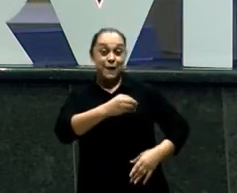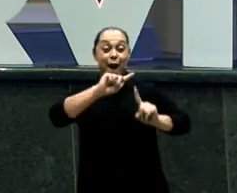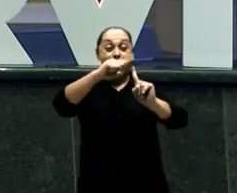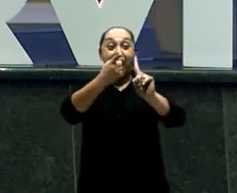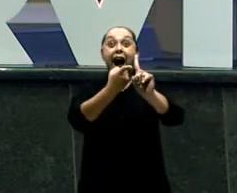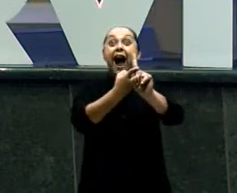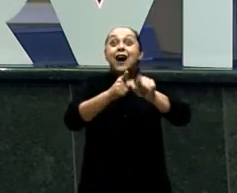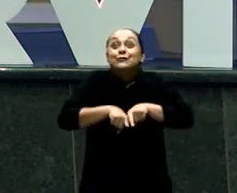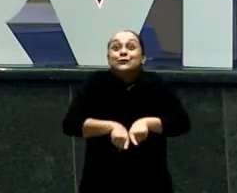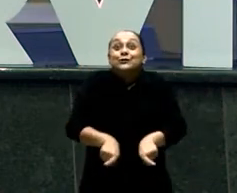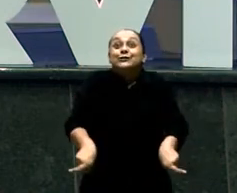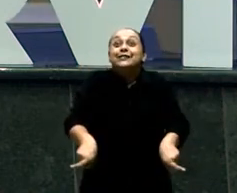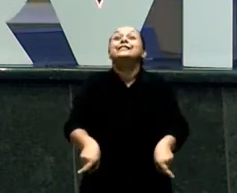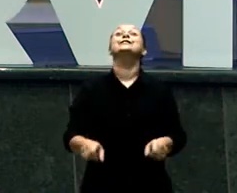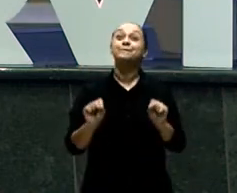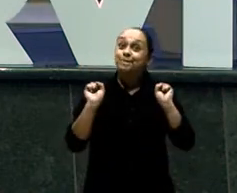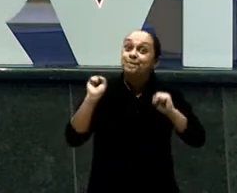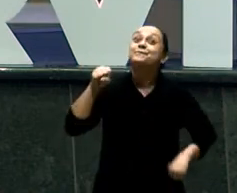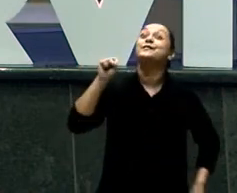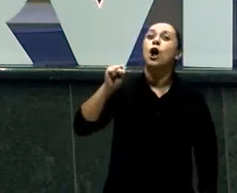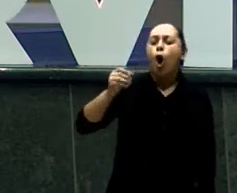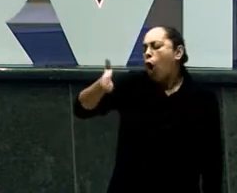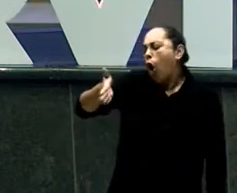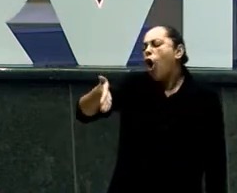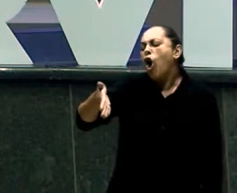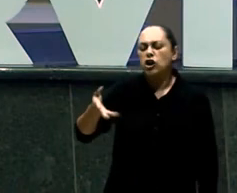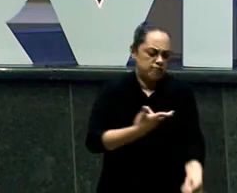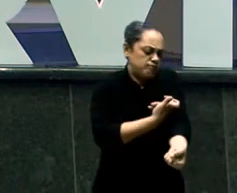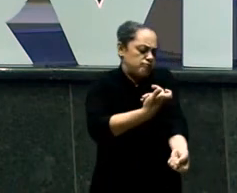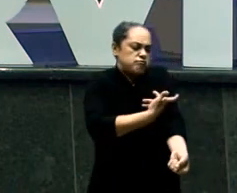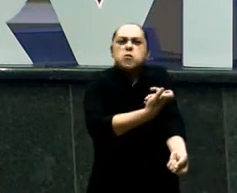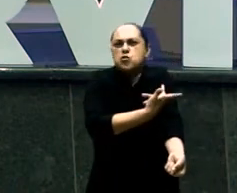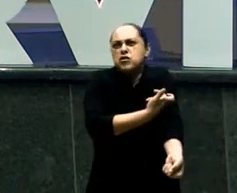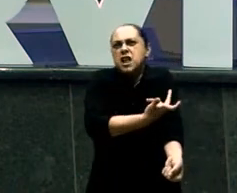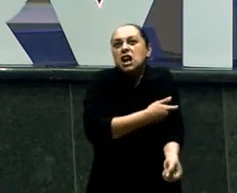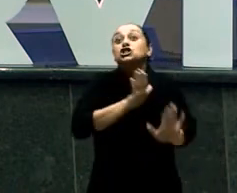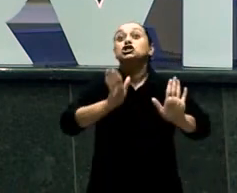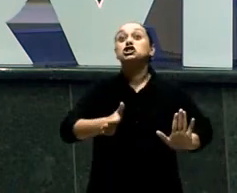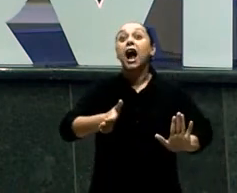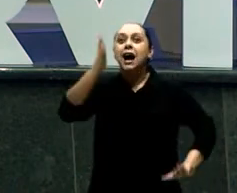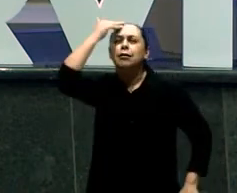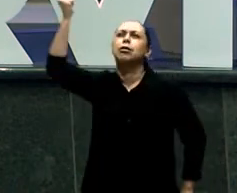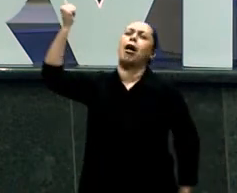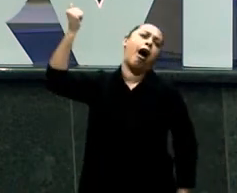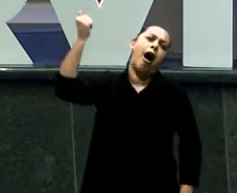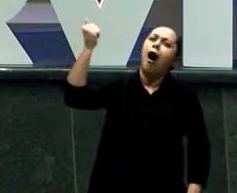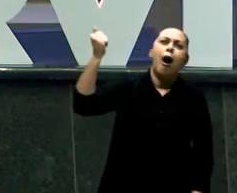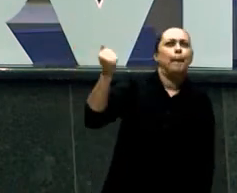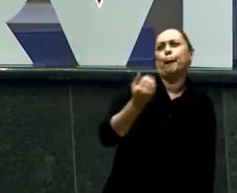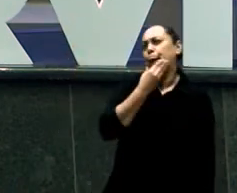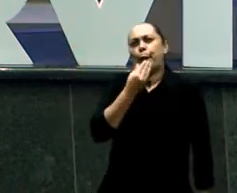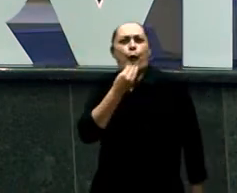Faz o teste Do exame De sangue Logo de cara Já Já dá para saber Qual é o sexo Do bebê